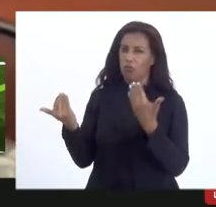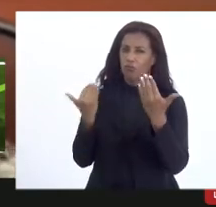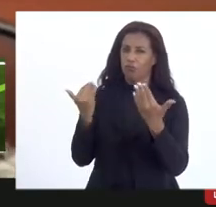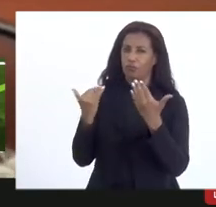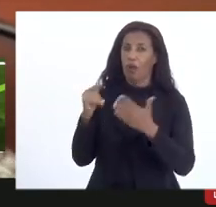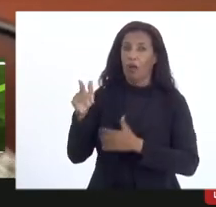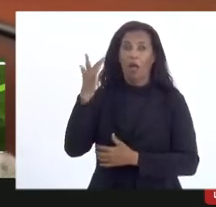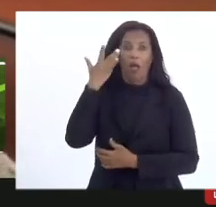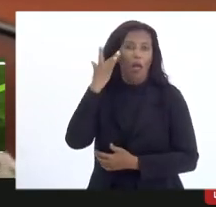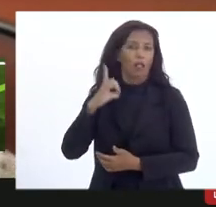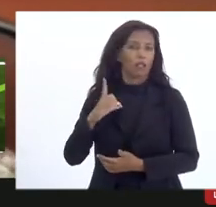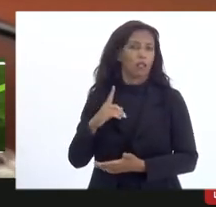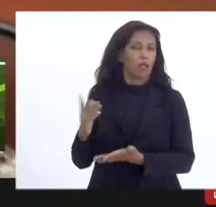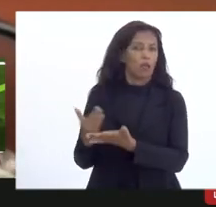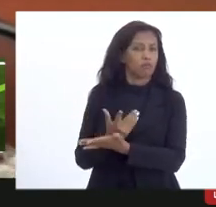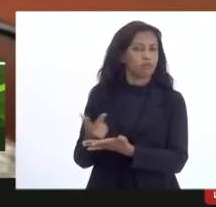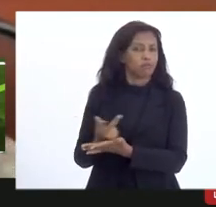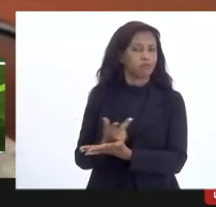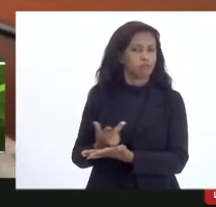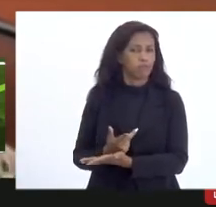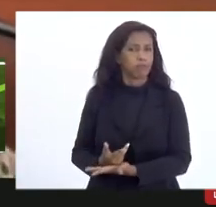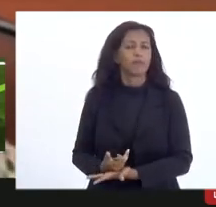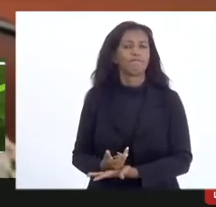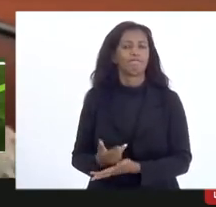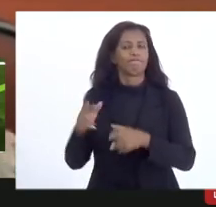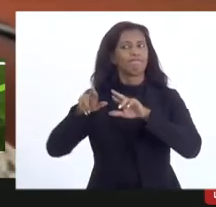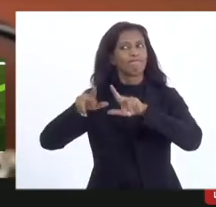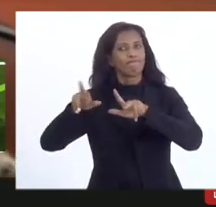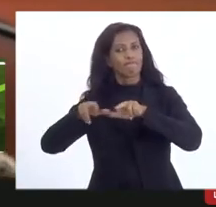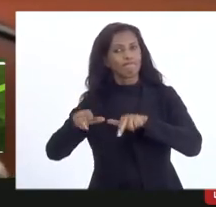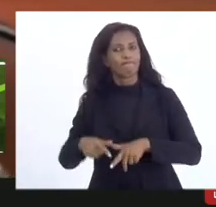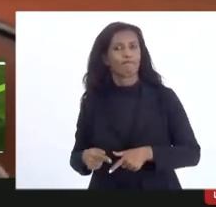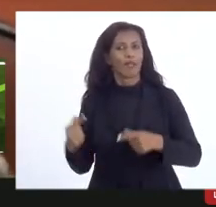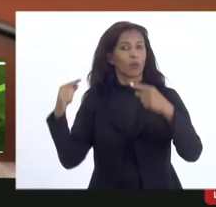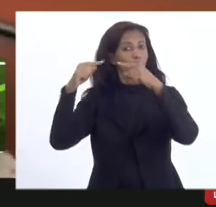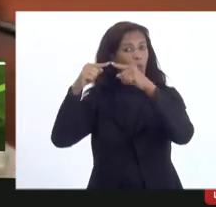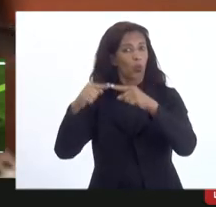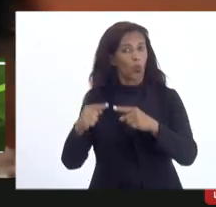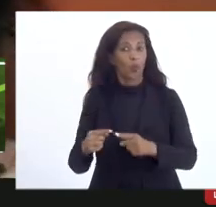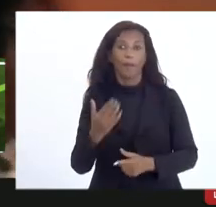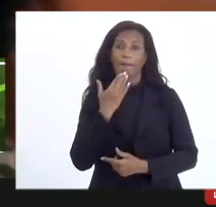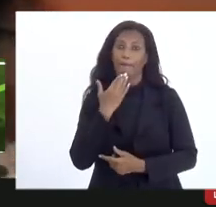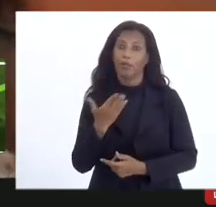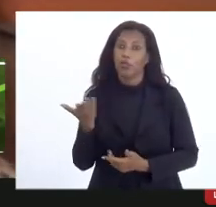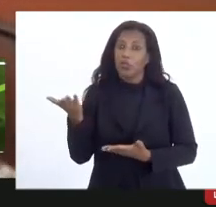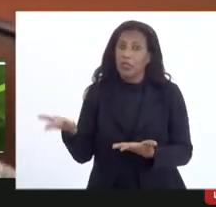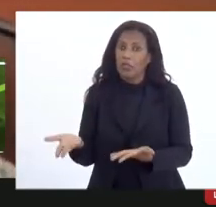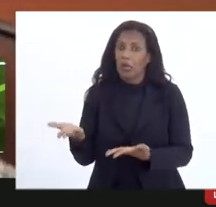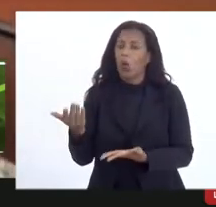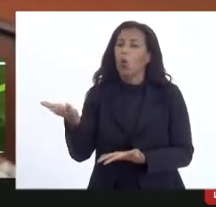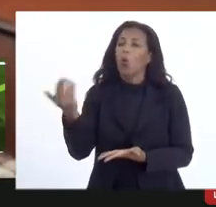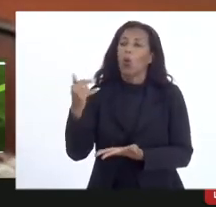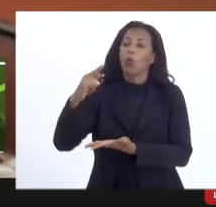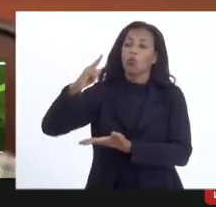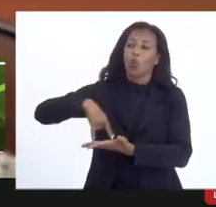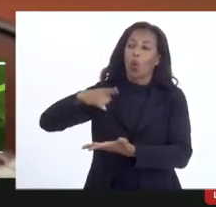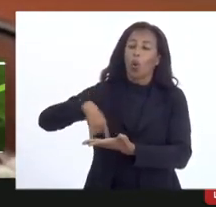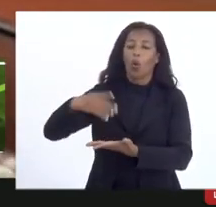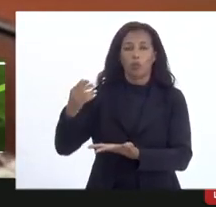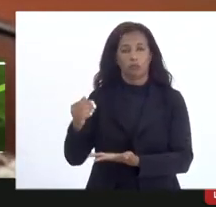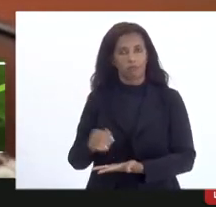então achar que tem alguma coisa que não está de acordo impedir então a prestação de contas financeiras